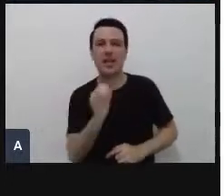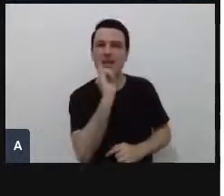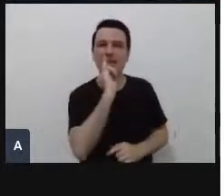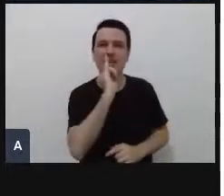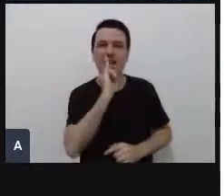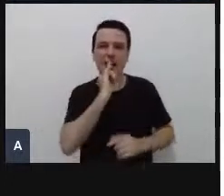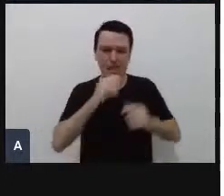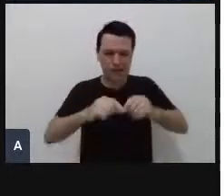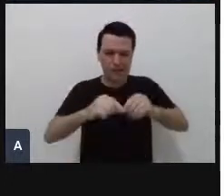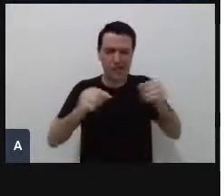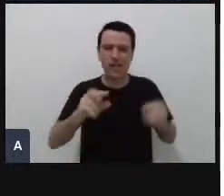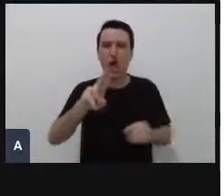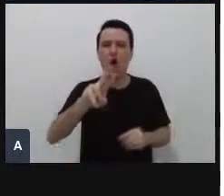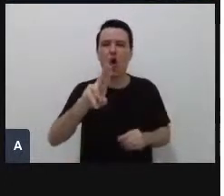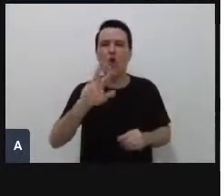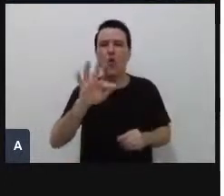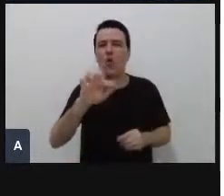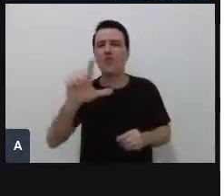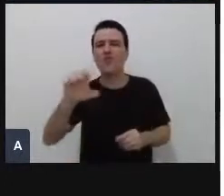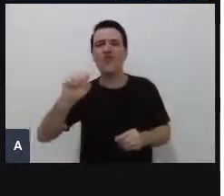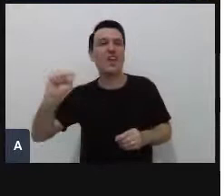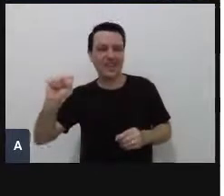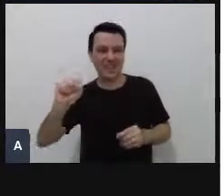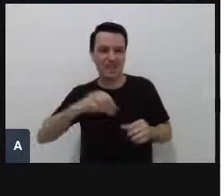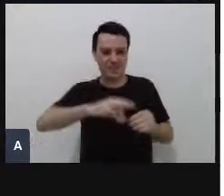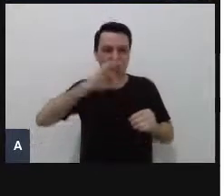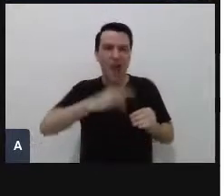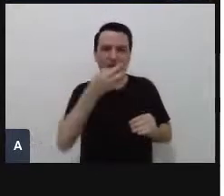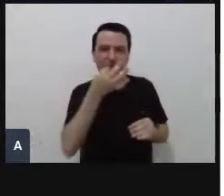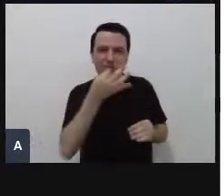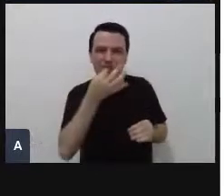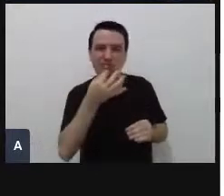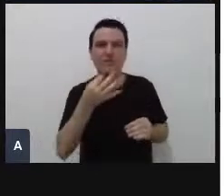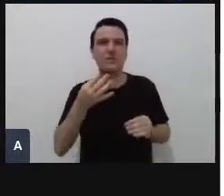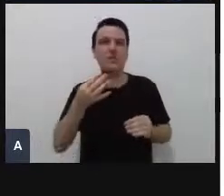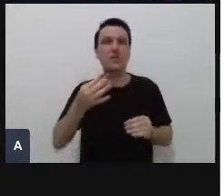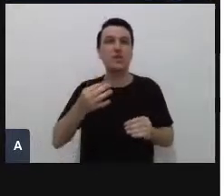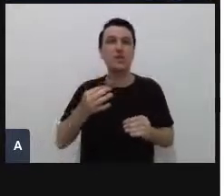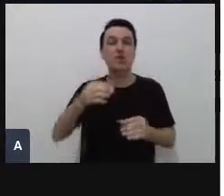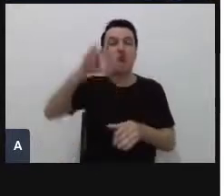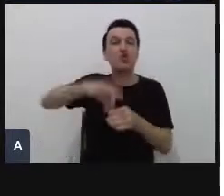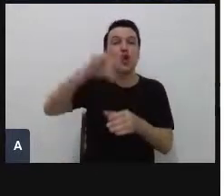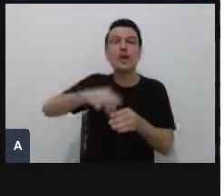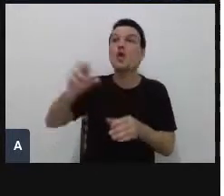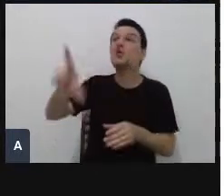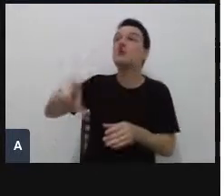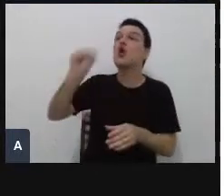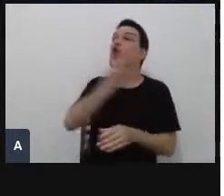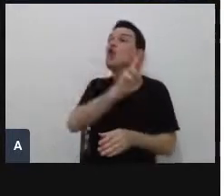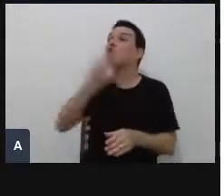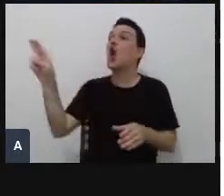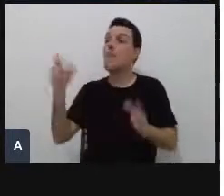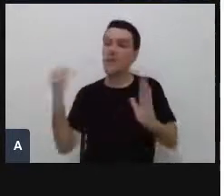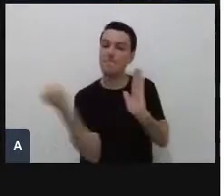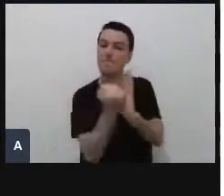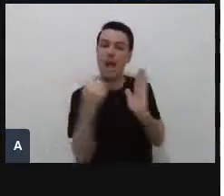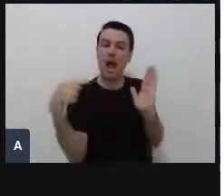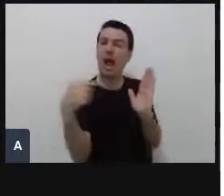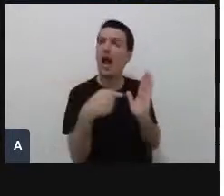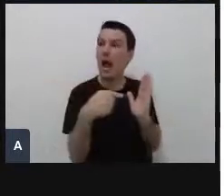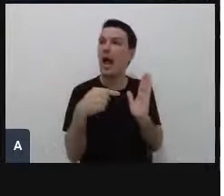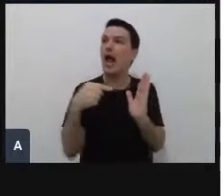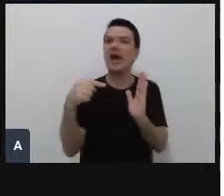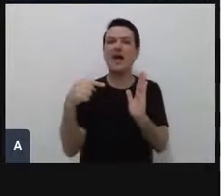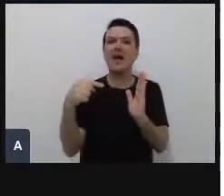Ruffles, que o próprio cliente, ela fez um sorteio, escolhia um nome para a batata e aí isso virou um produto.